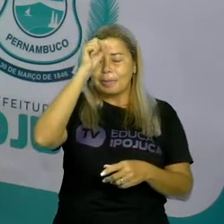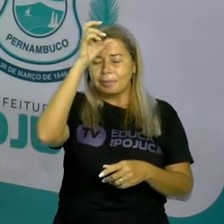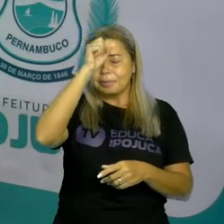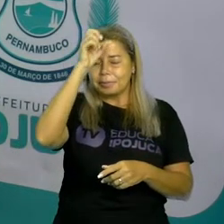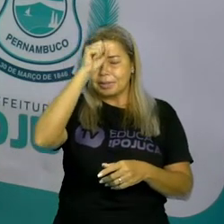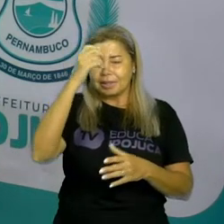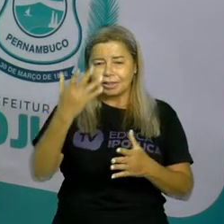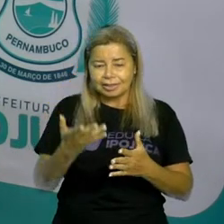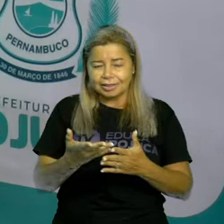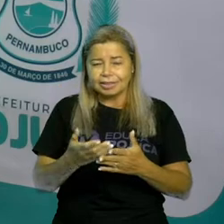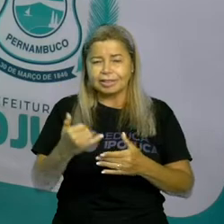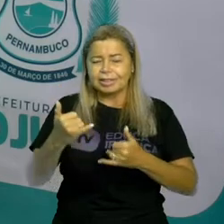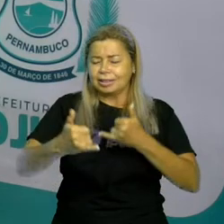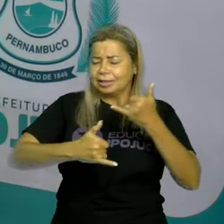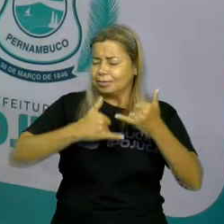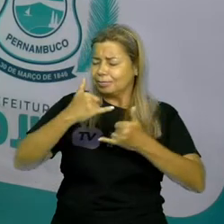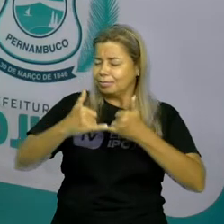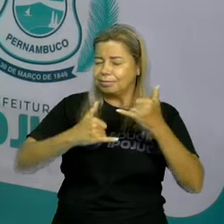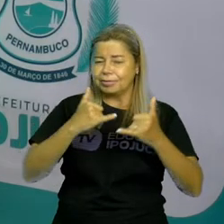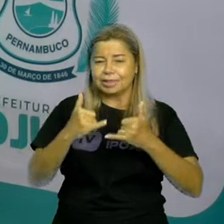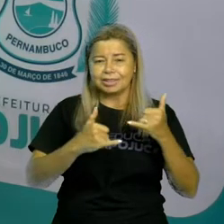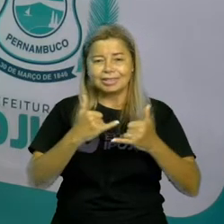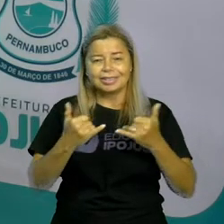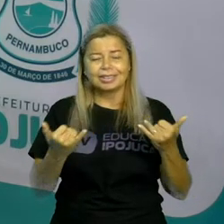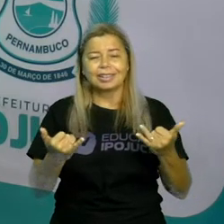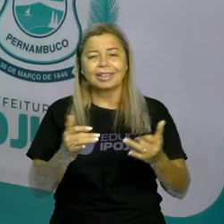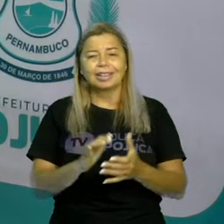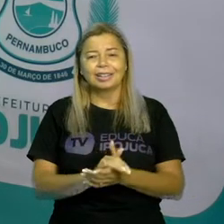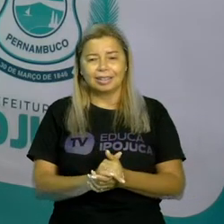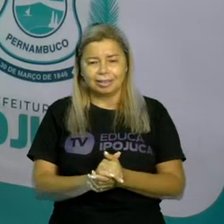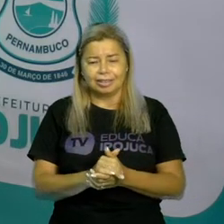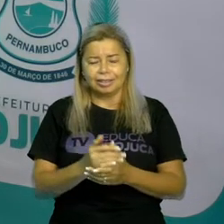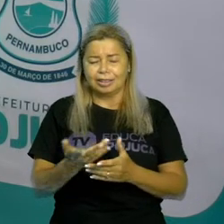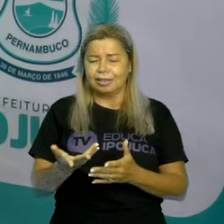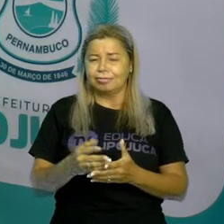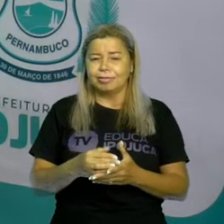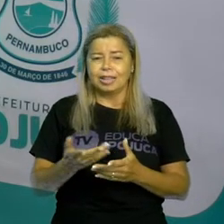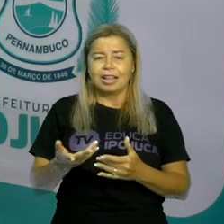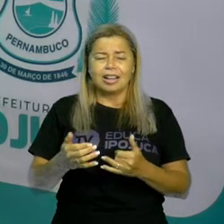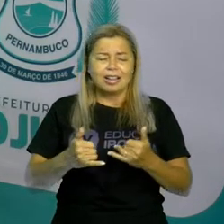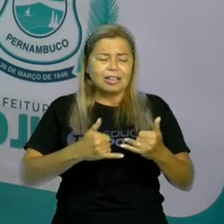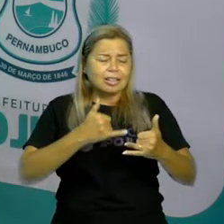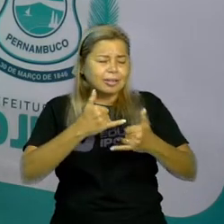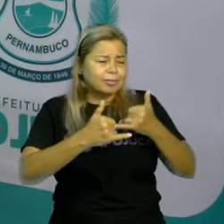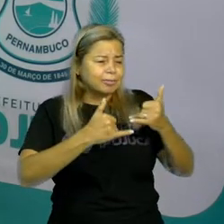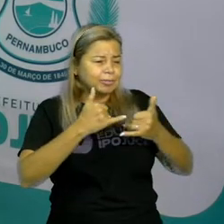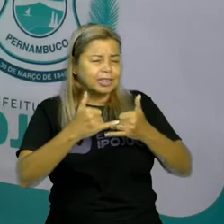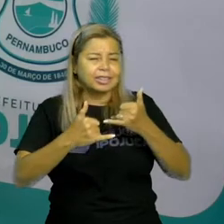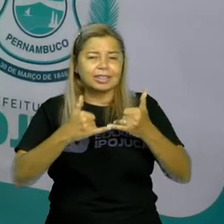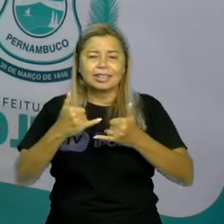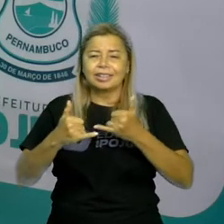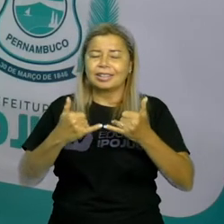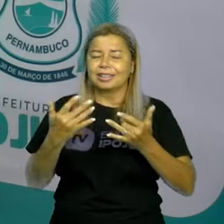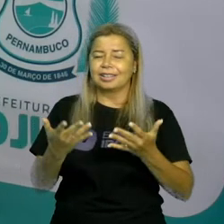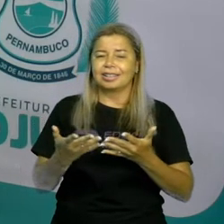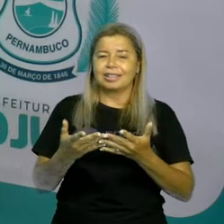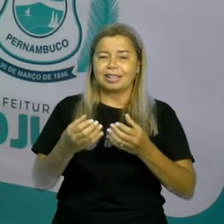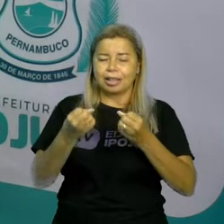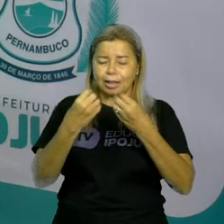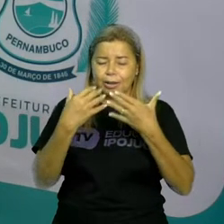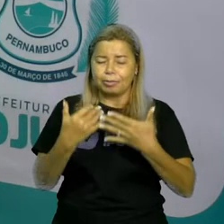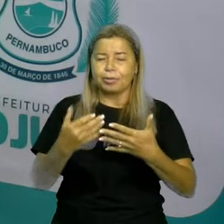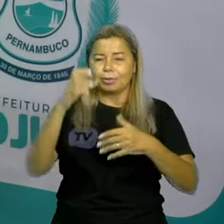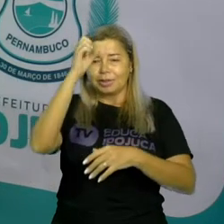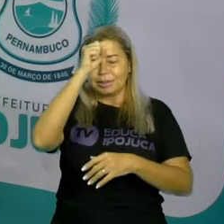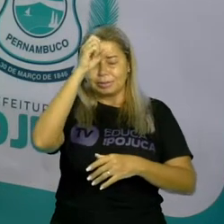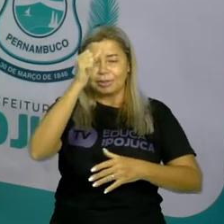brincar, aprender, se divertindo de uma forma bem prazerosa, tá